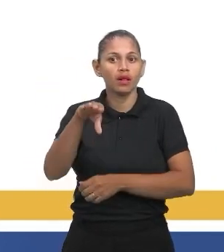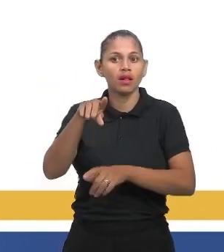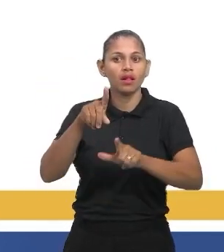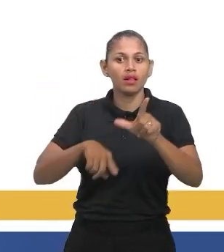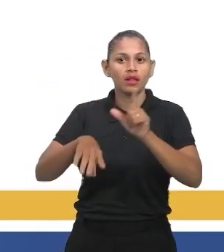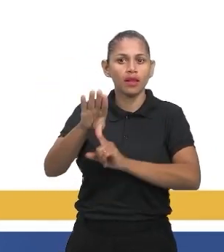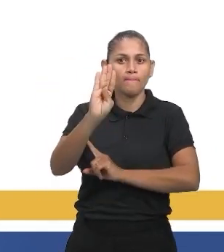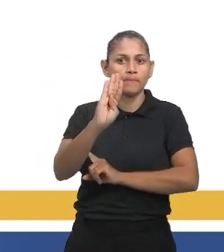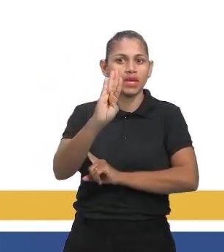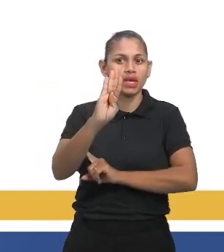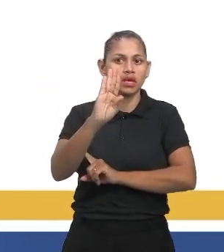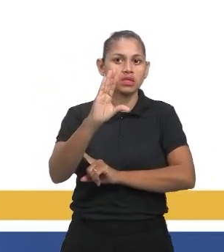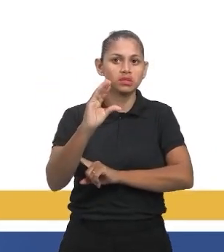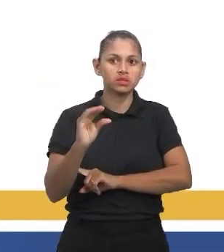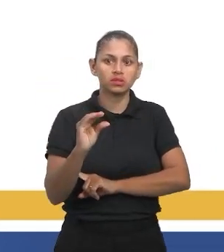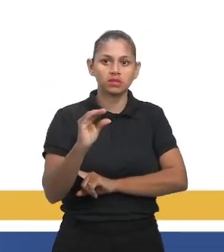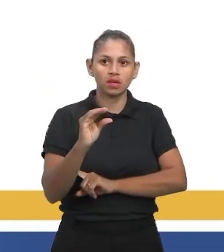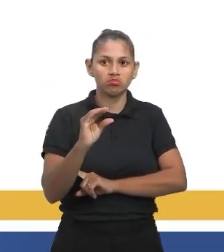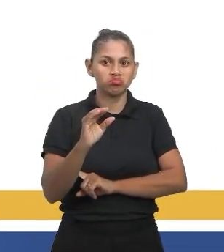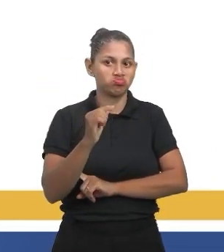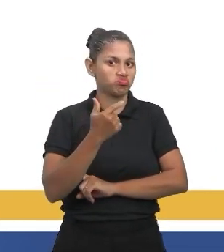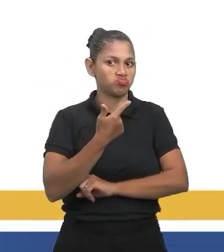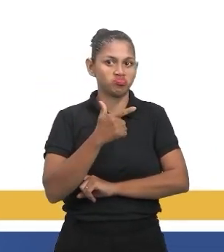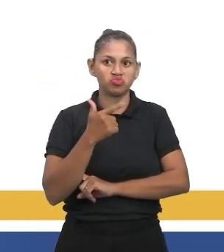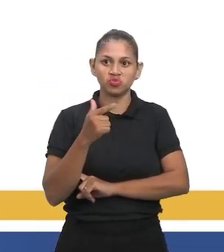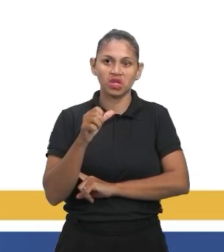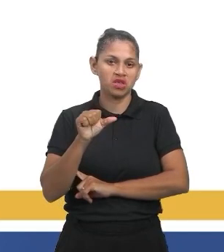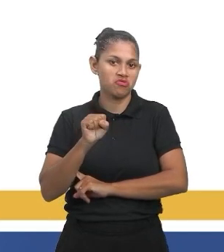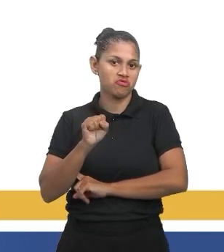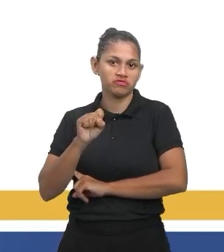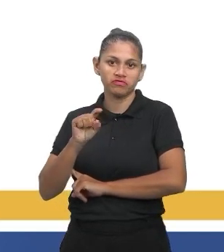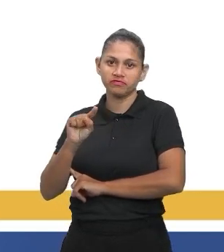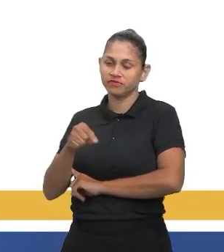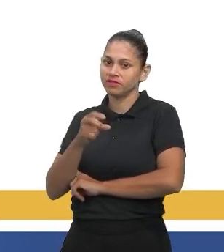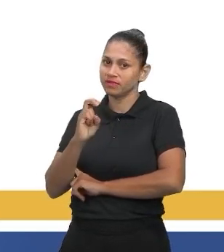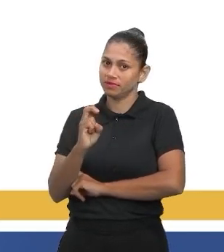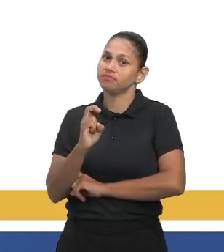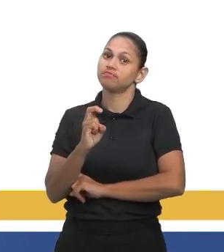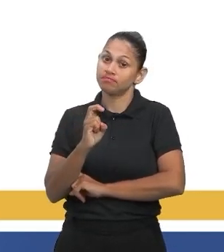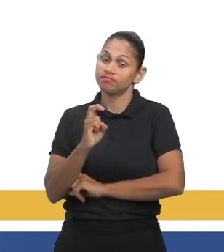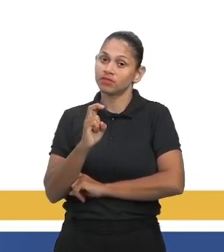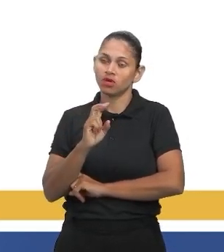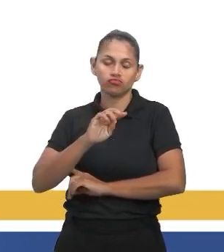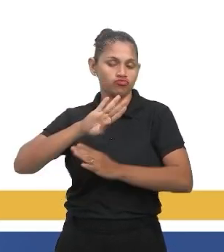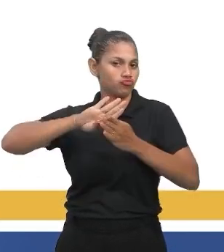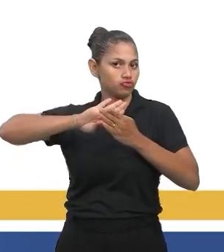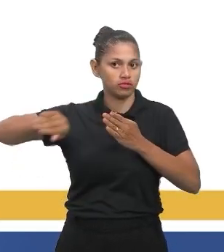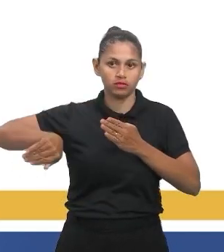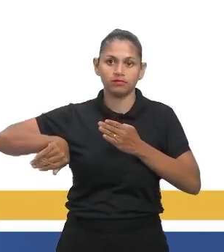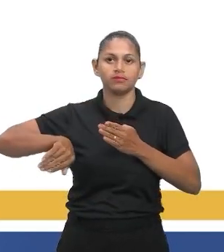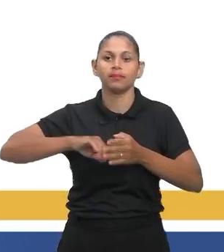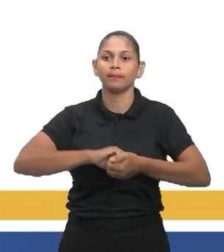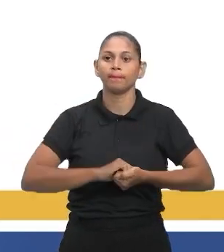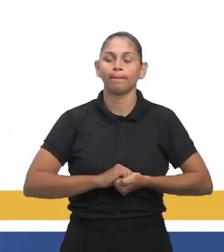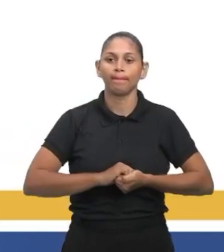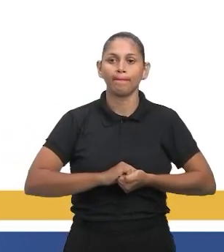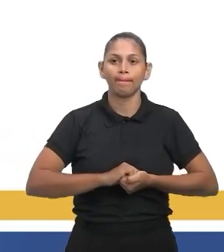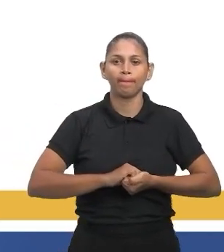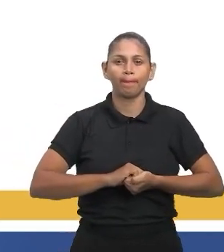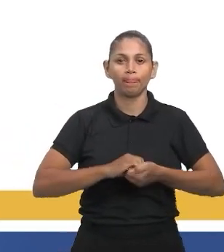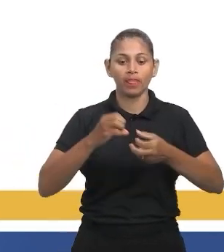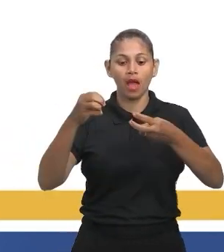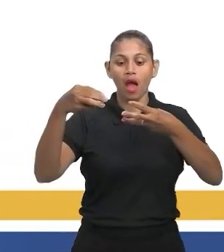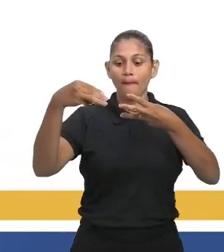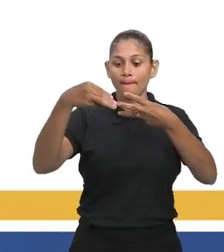letra C. Tchau, B, tchau, C. Fica entre A, D e A, E. Beleza? Lembra que eu falei para você que a moda é aquele número que